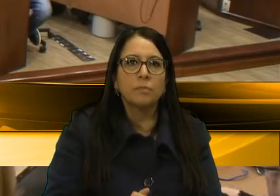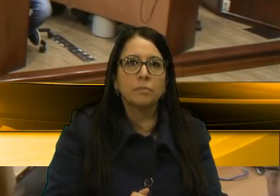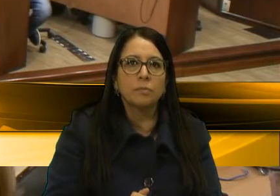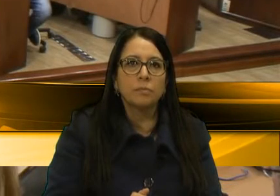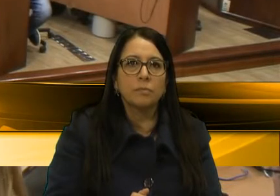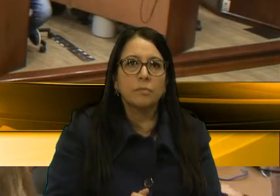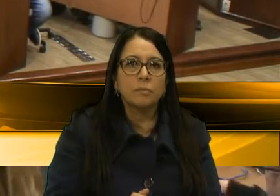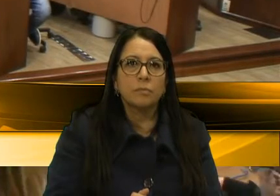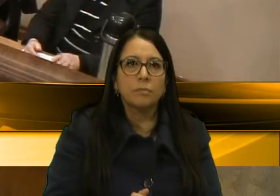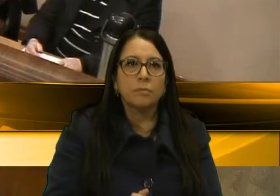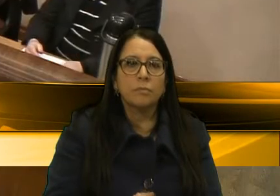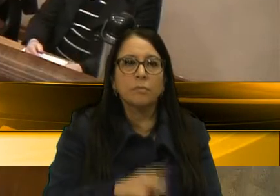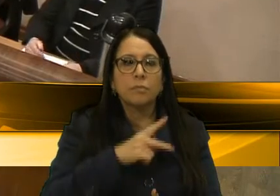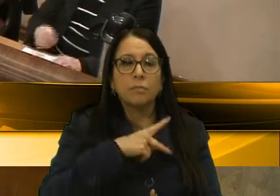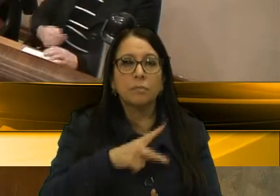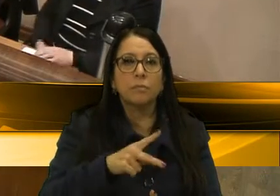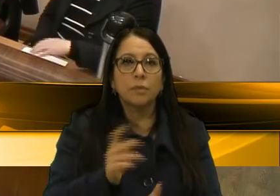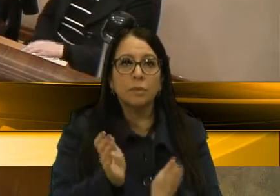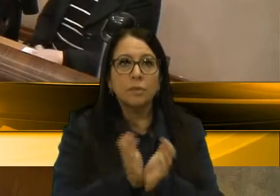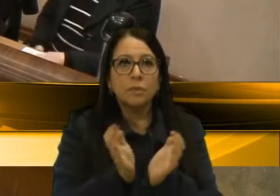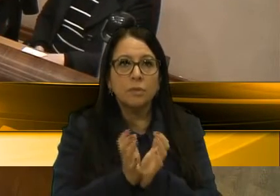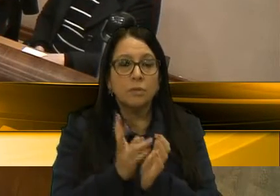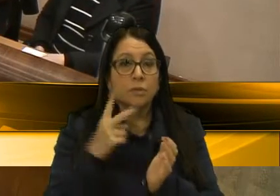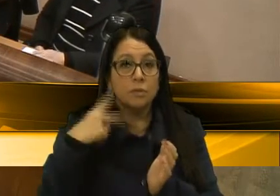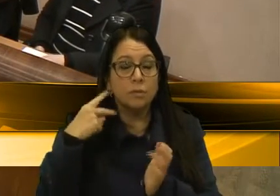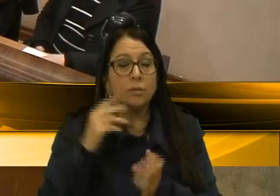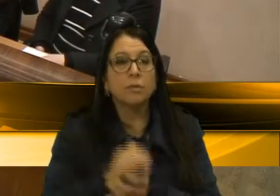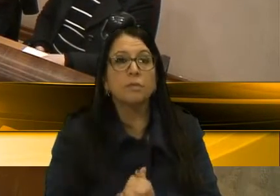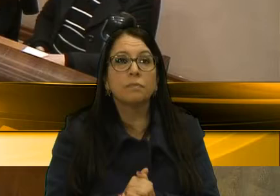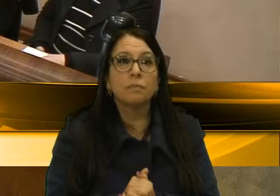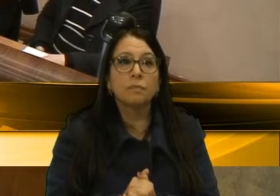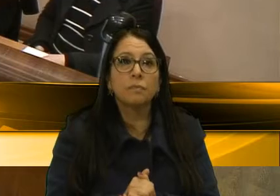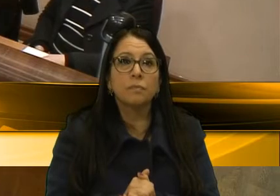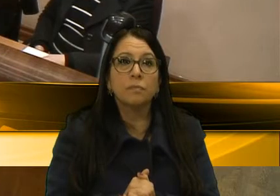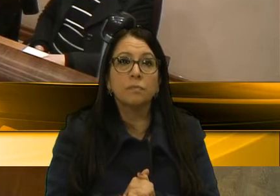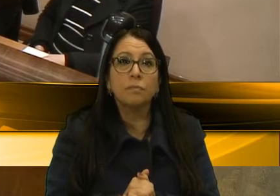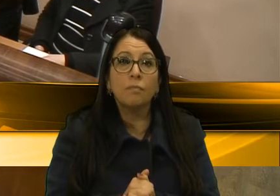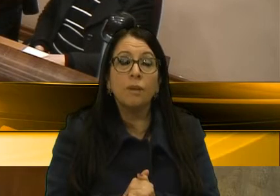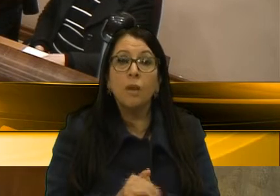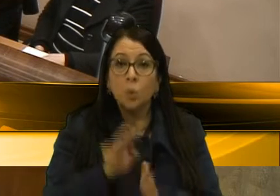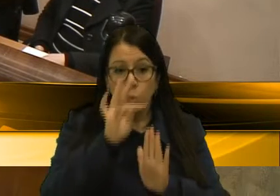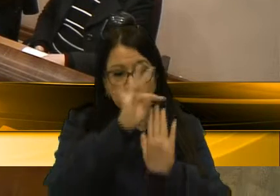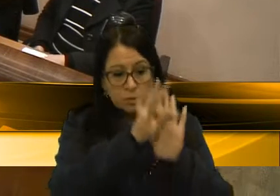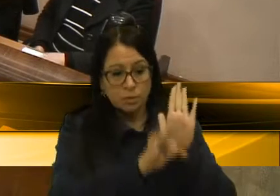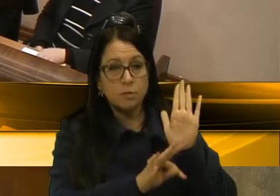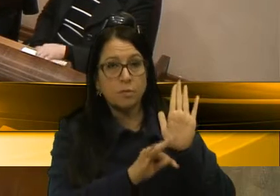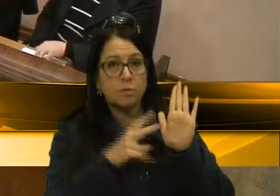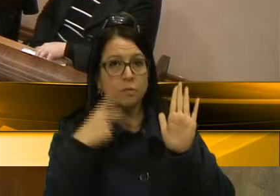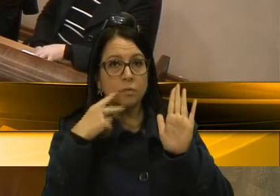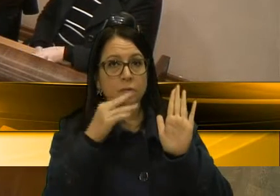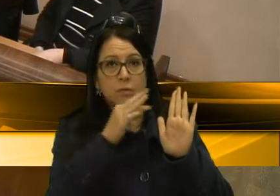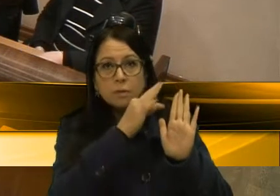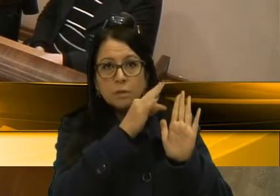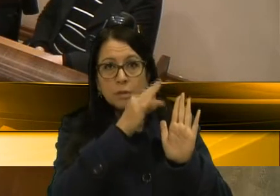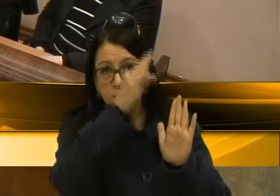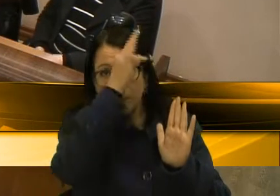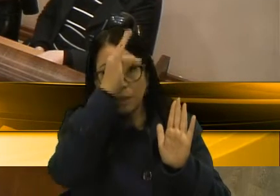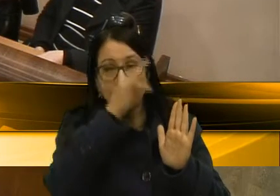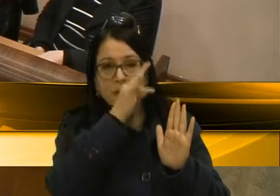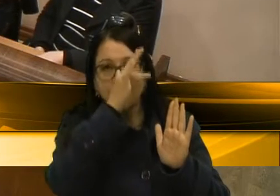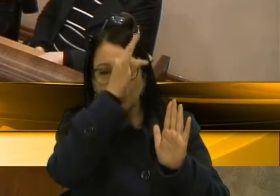Bem, presidente, colegas vereadores, o texto, vereador Torigo, está bem consistente